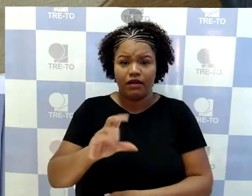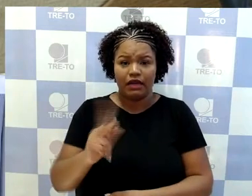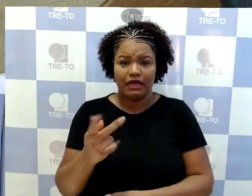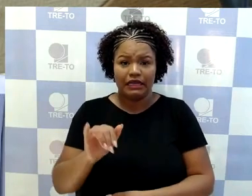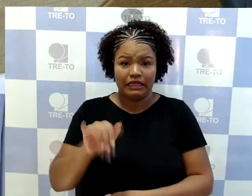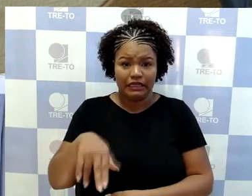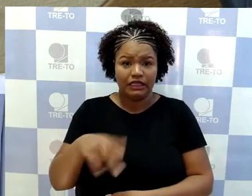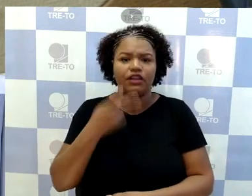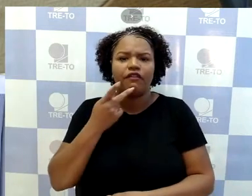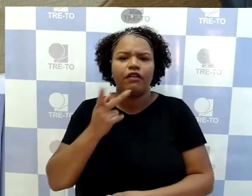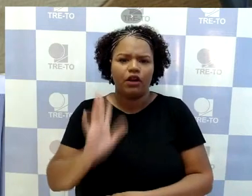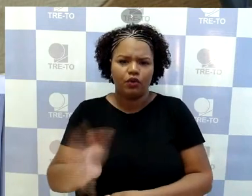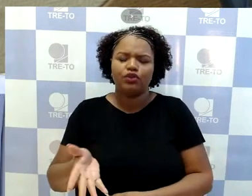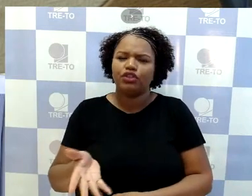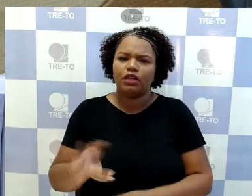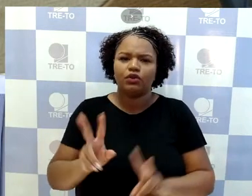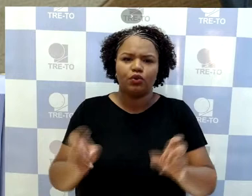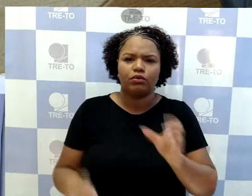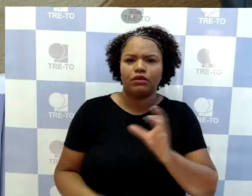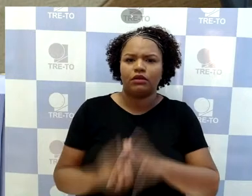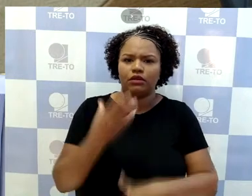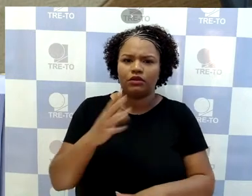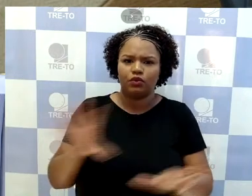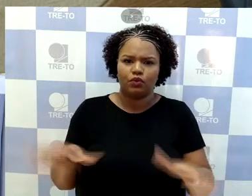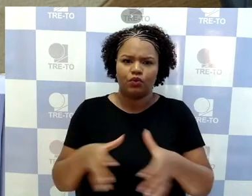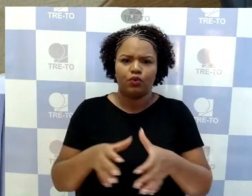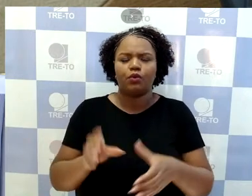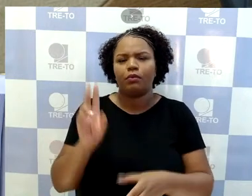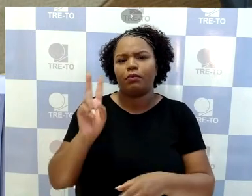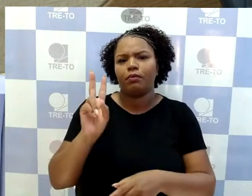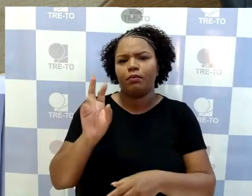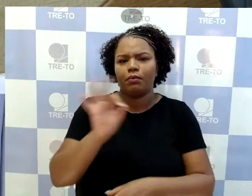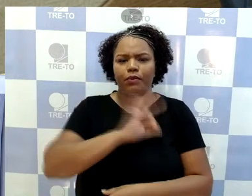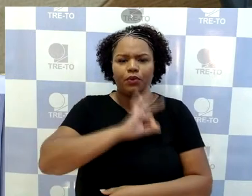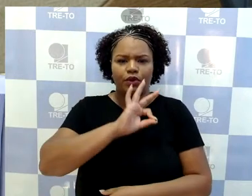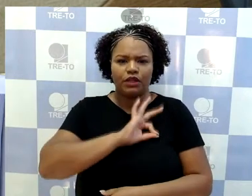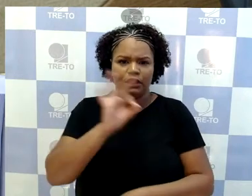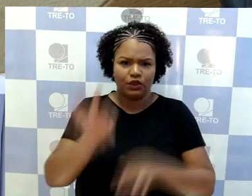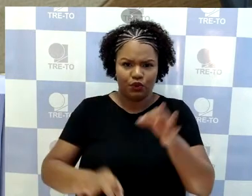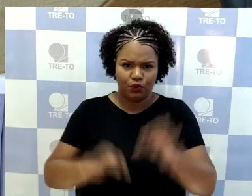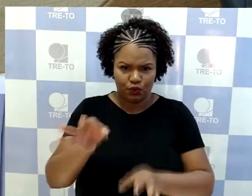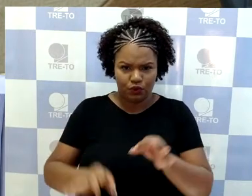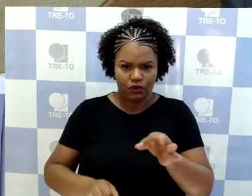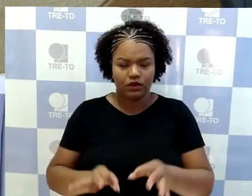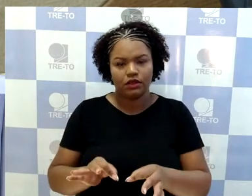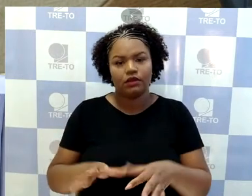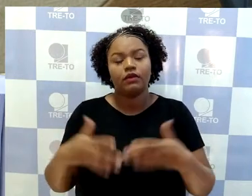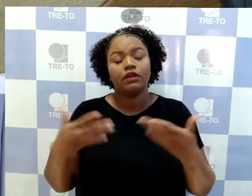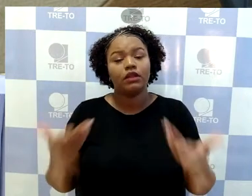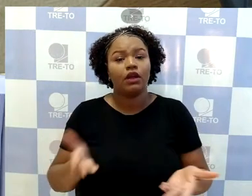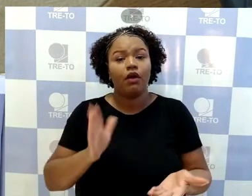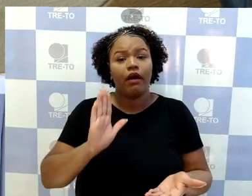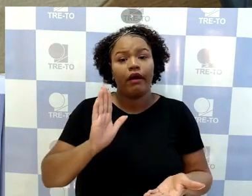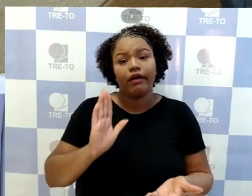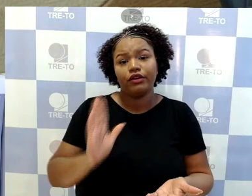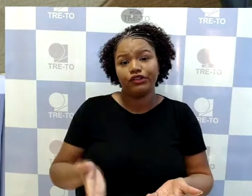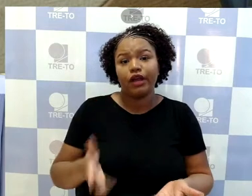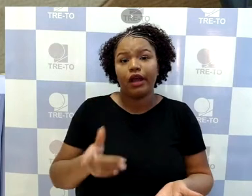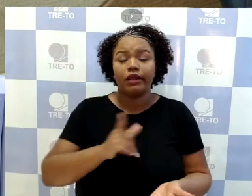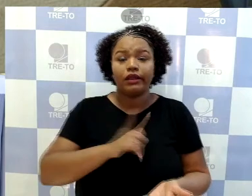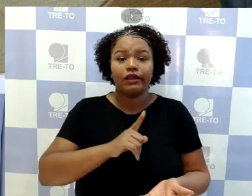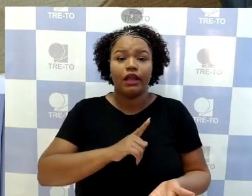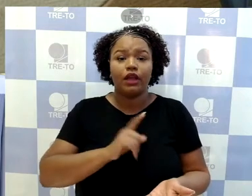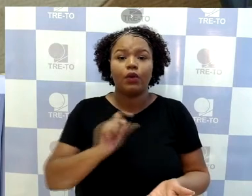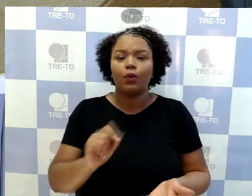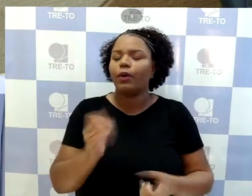criação na polícia judicial, né? Então, é algo que nós estamos colocando em prática